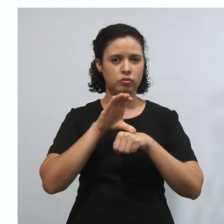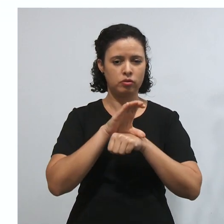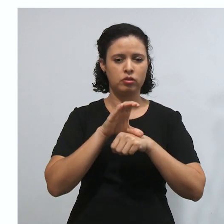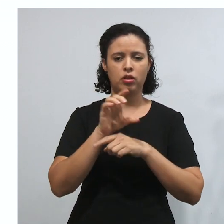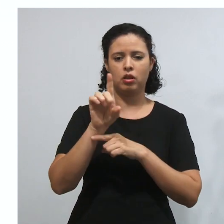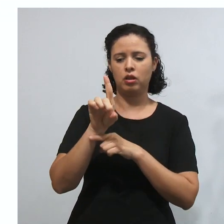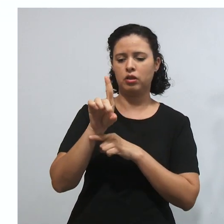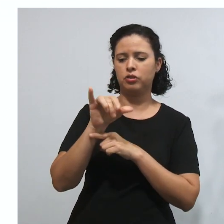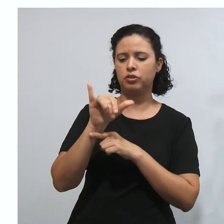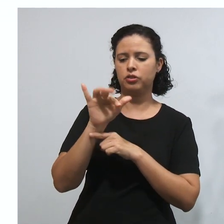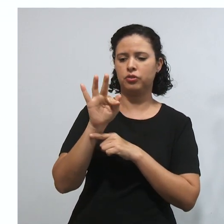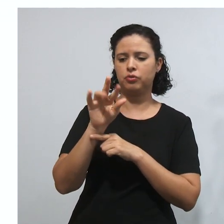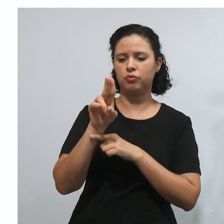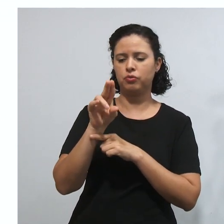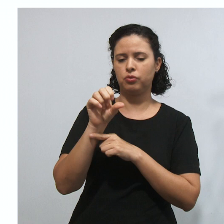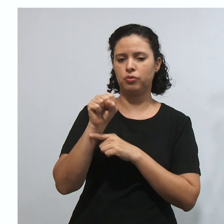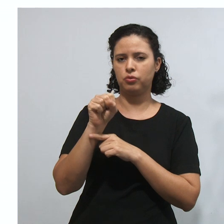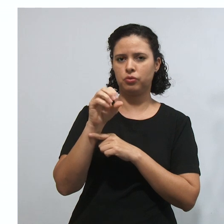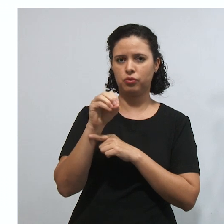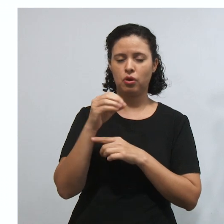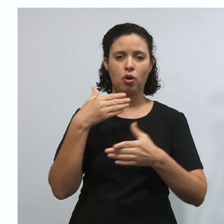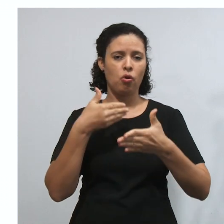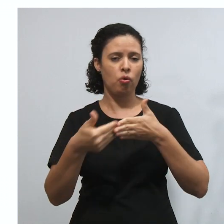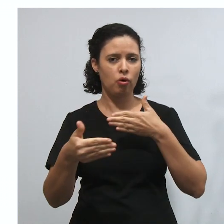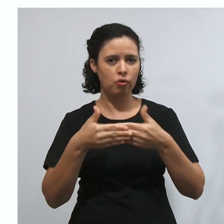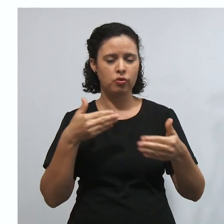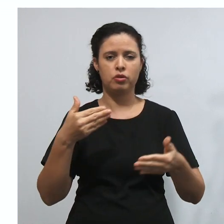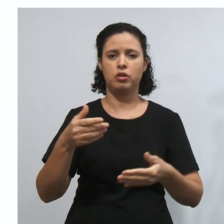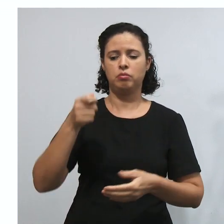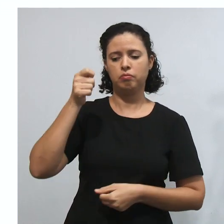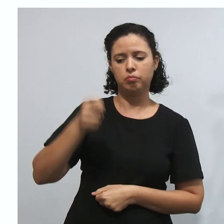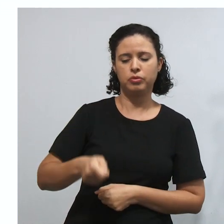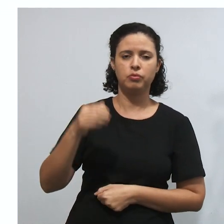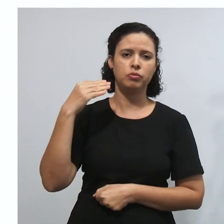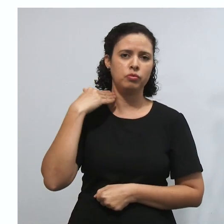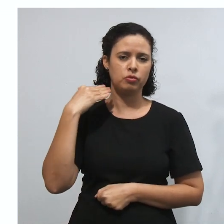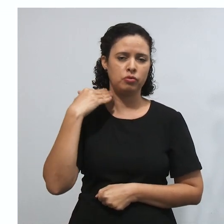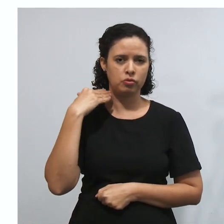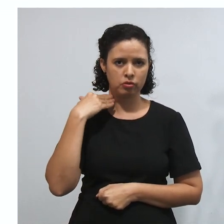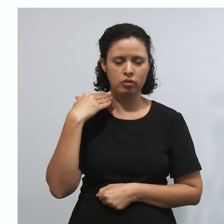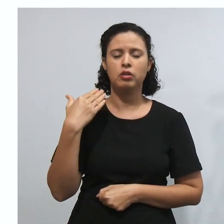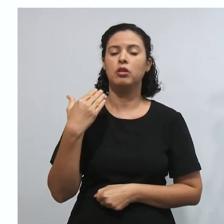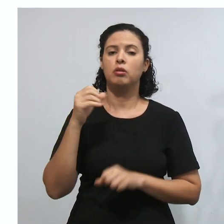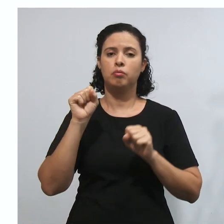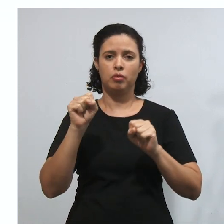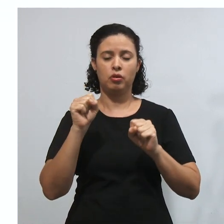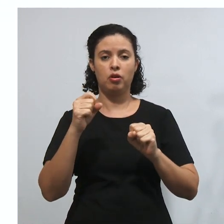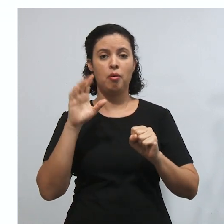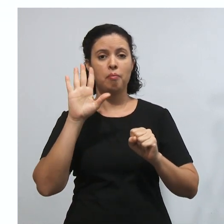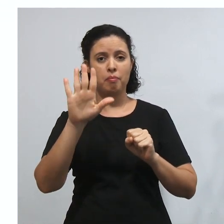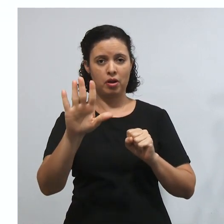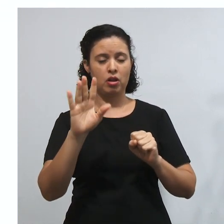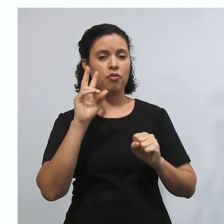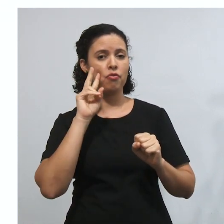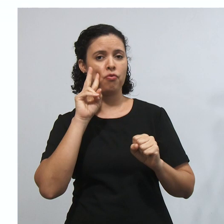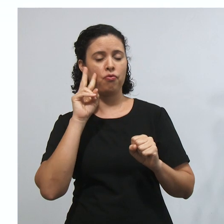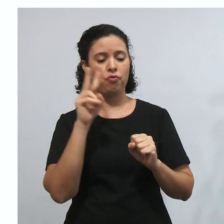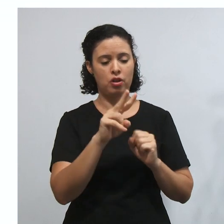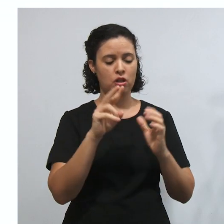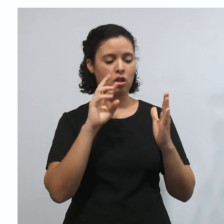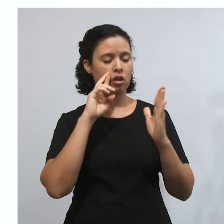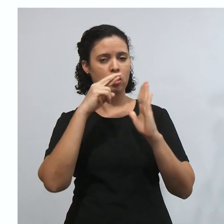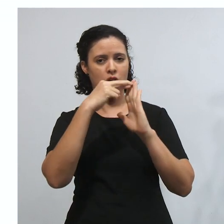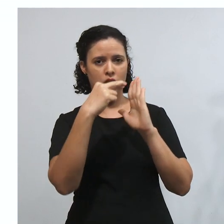pode ser feito por qualquer juiz ou tribunal. observadas as regras de competência. Isso é